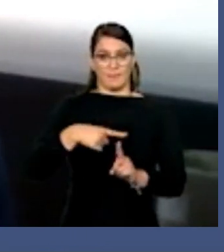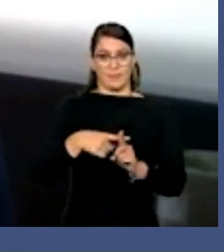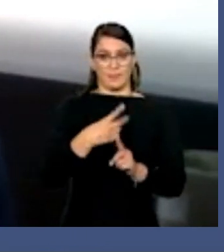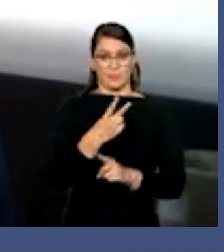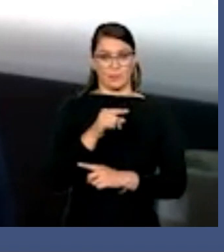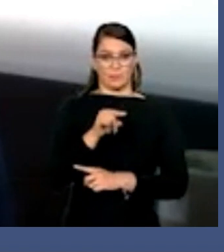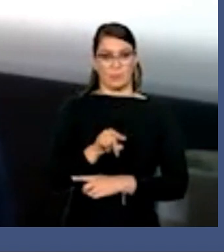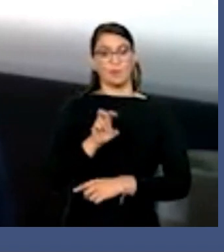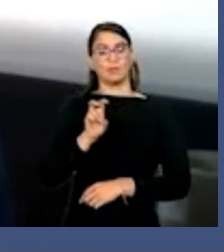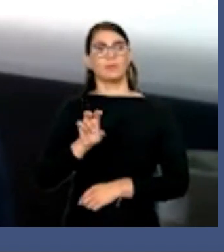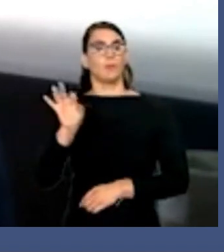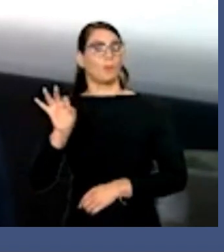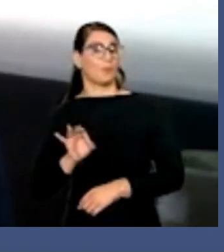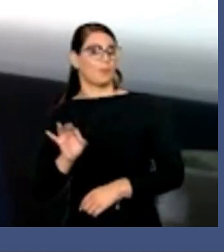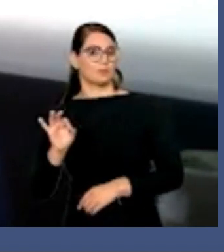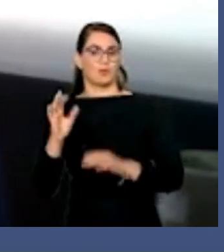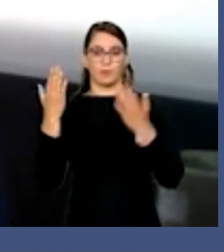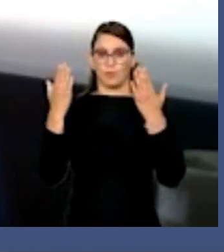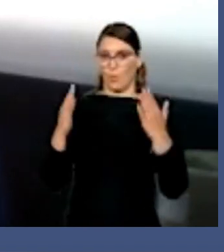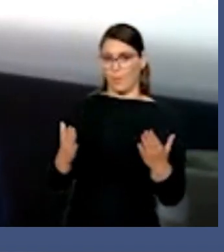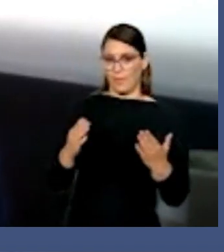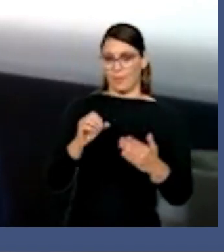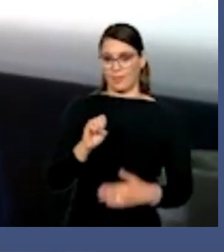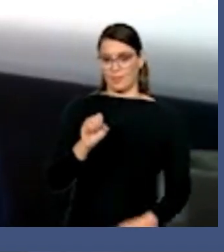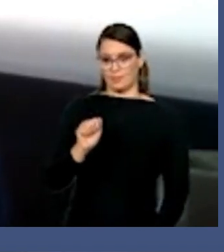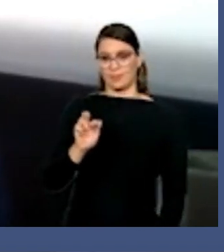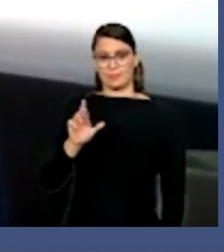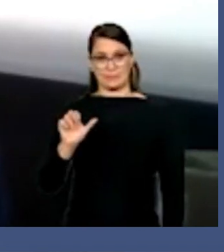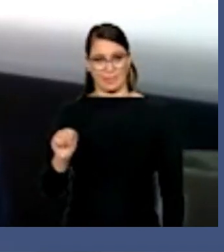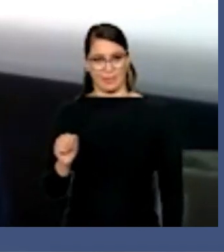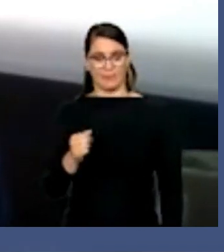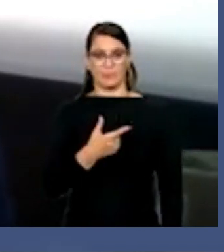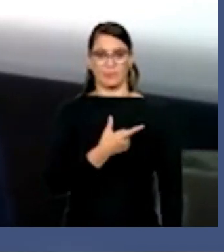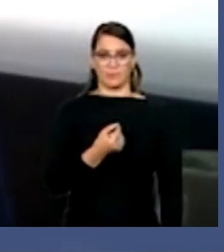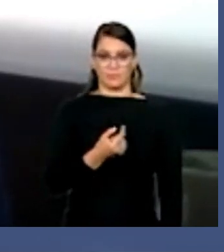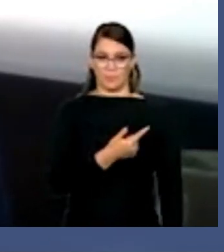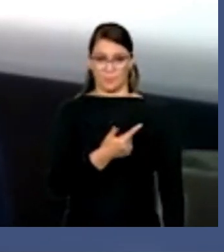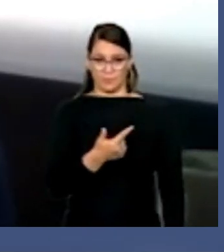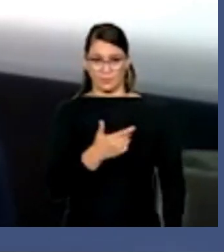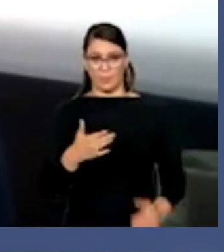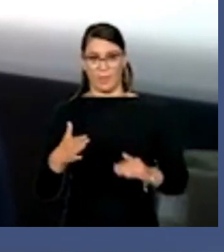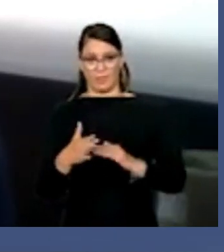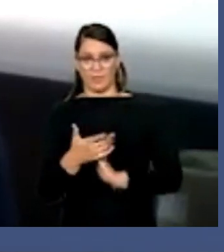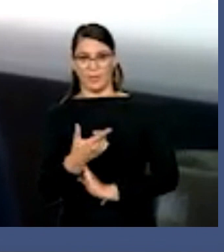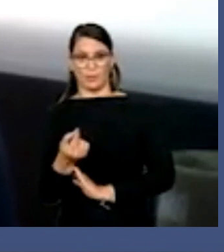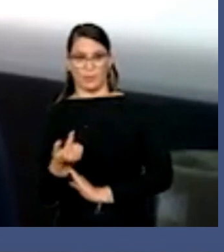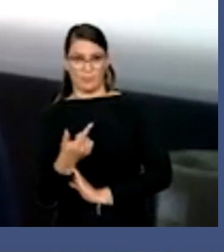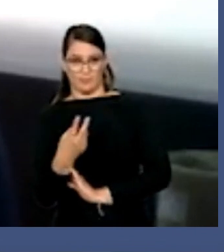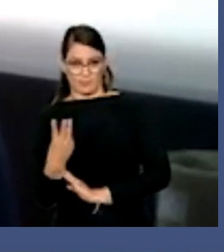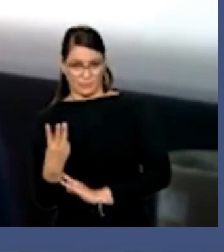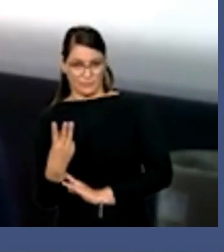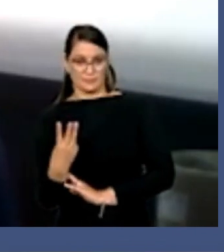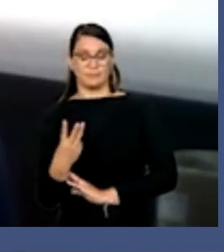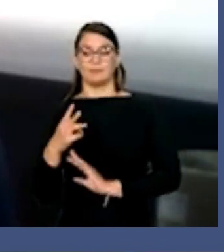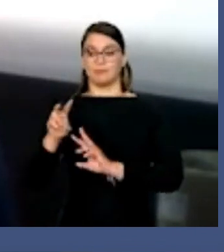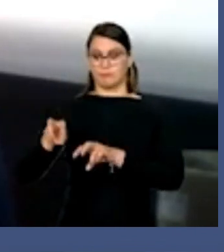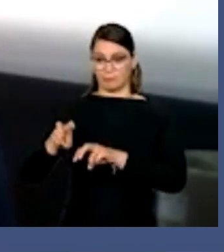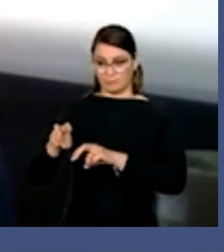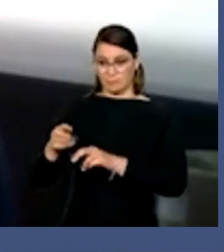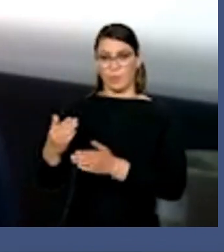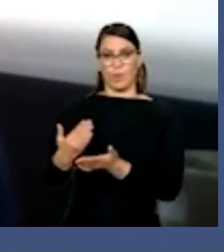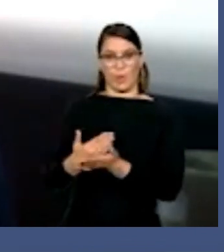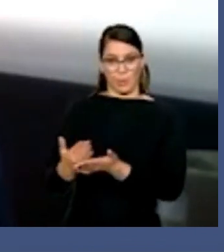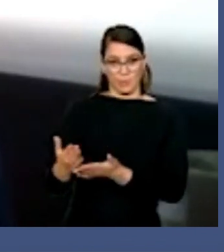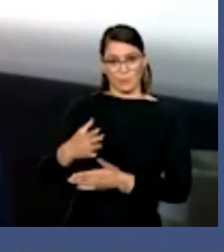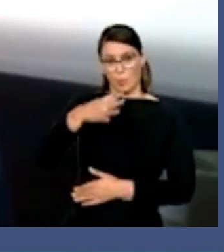,5% em relação à safra 2022-2023. Os plantios já iniciaram no